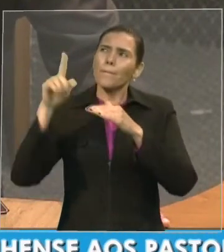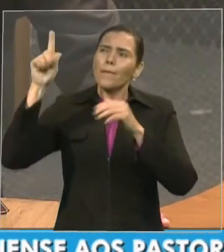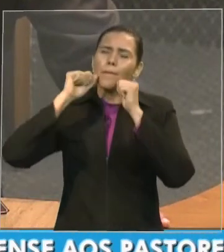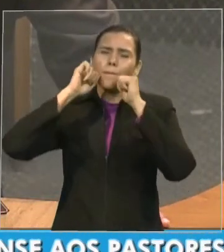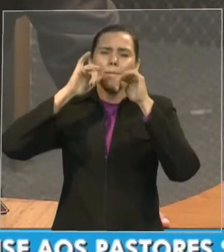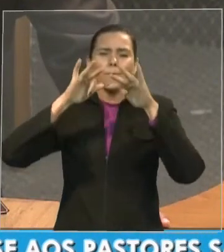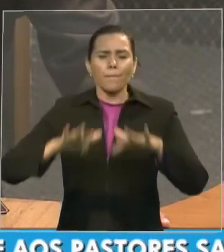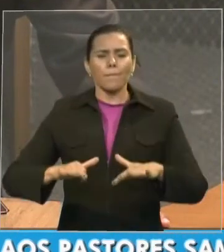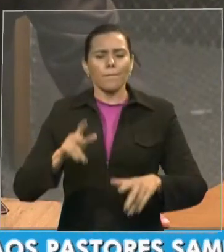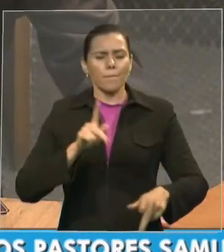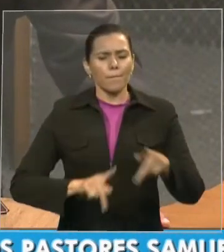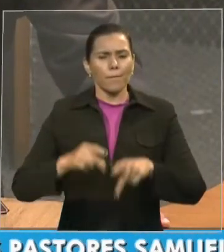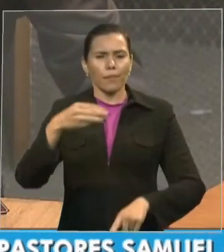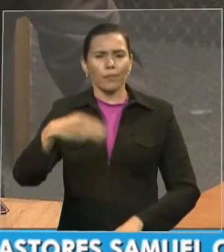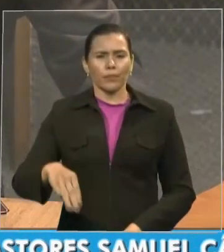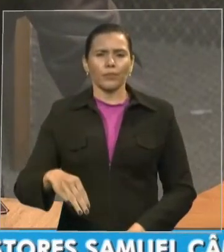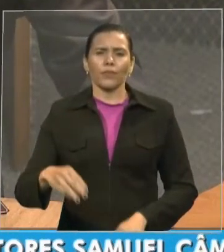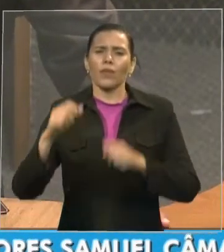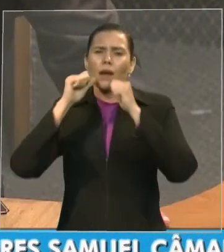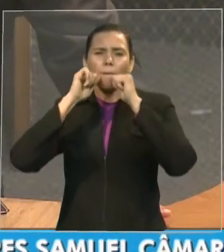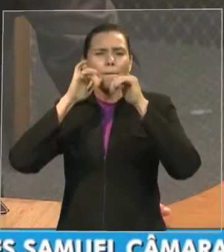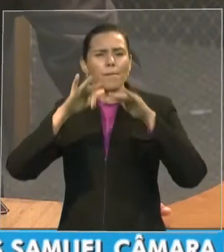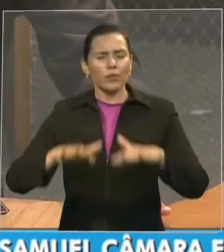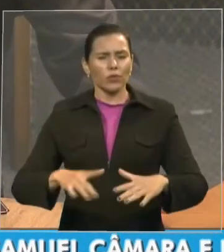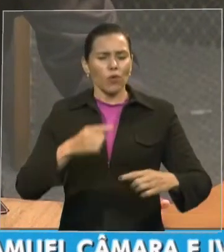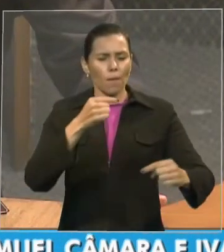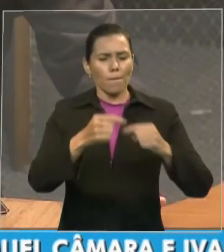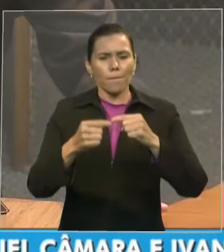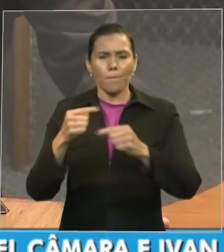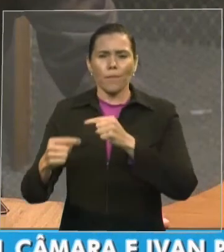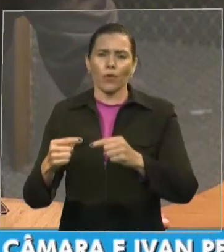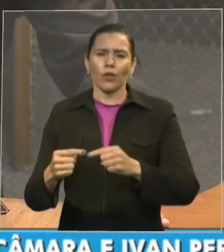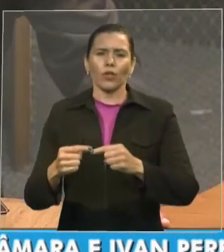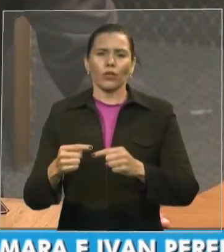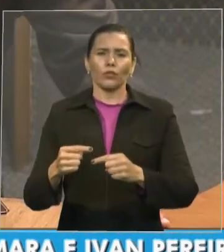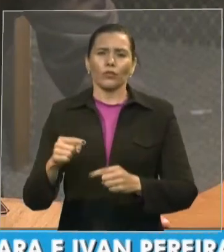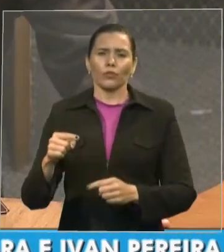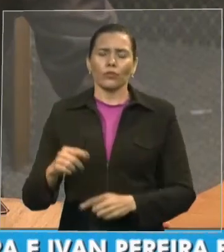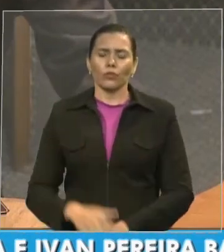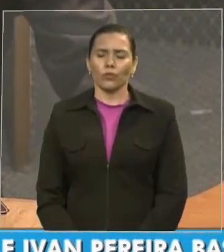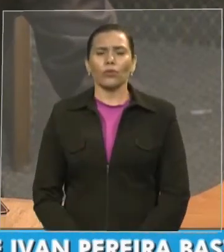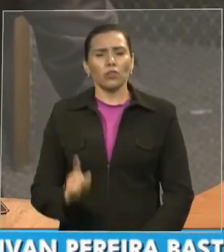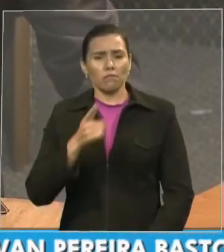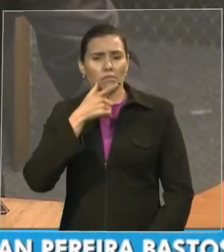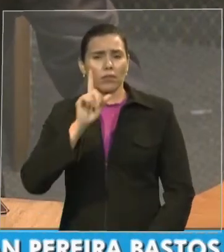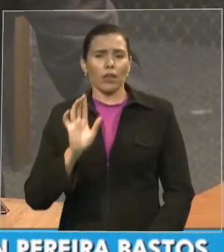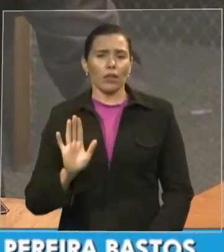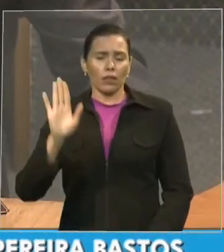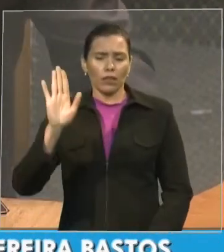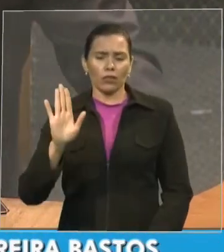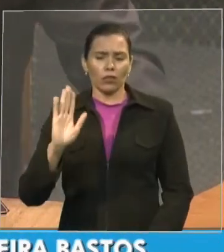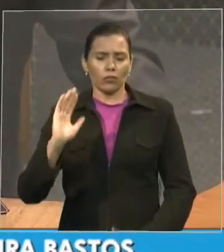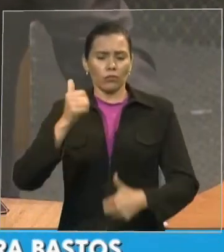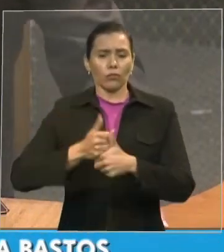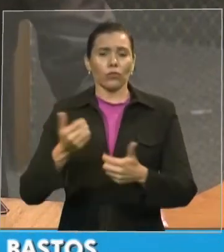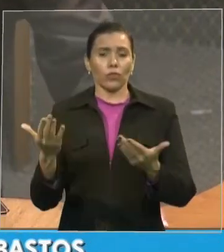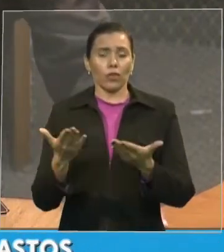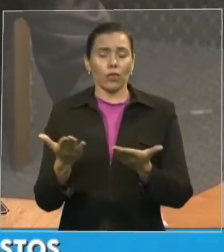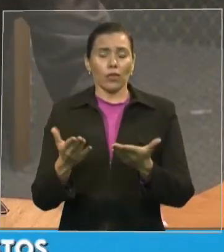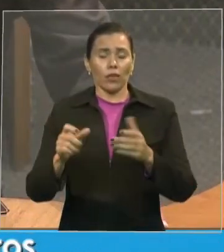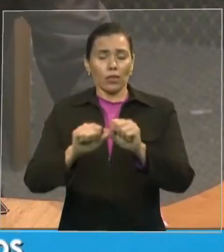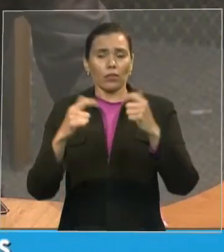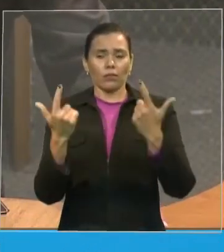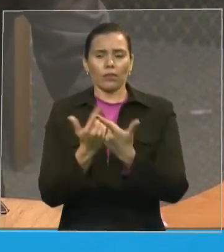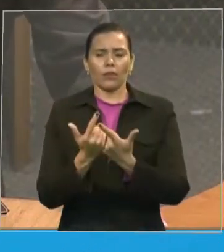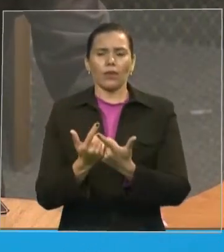abençoe as autoridades constituídas abençoe o Teu povo maravilhosamente que